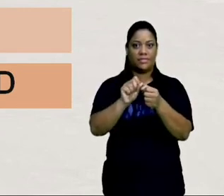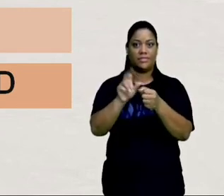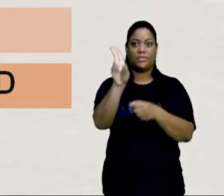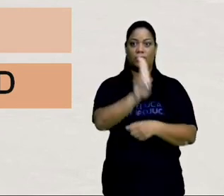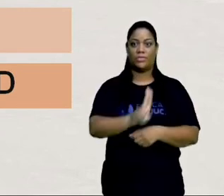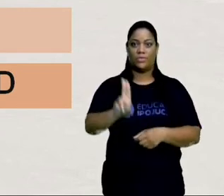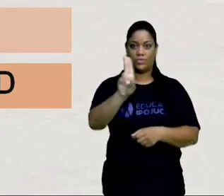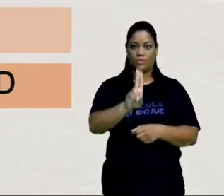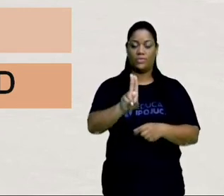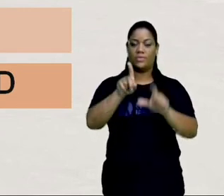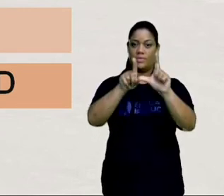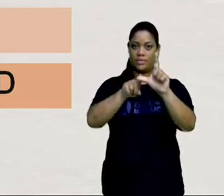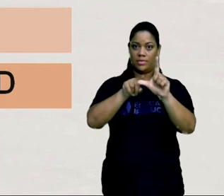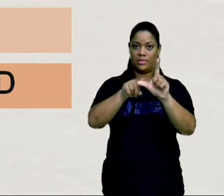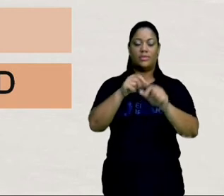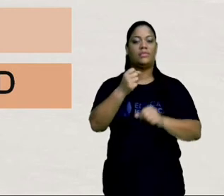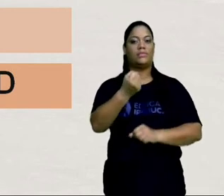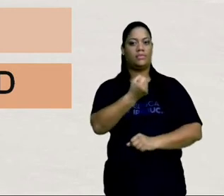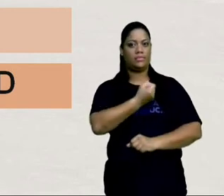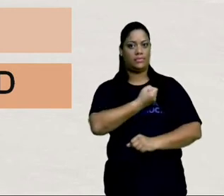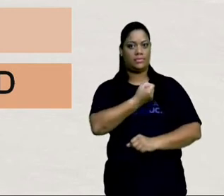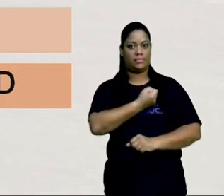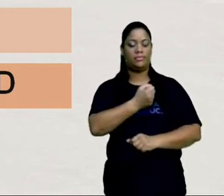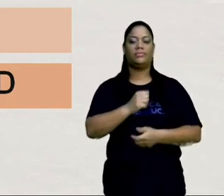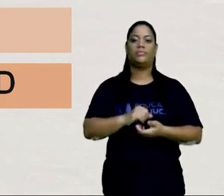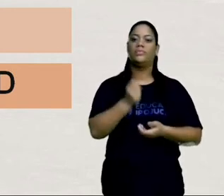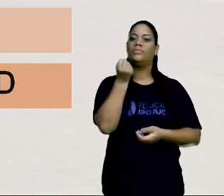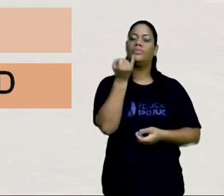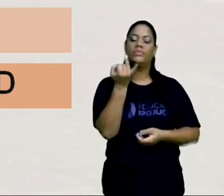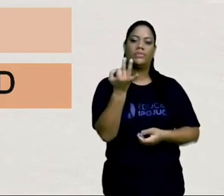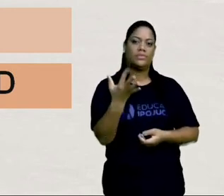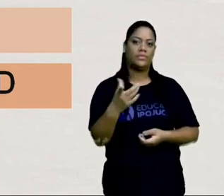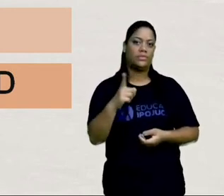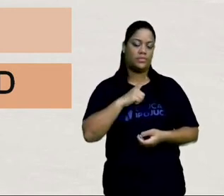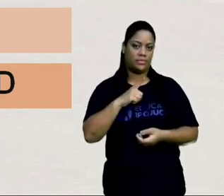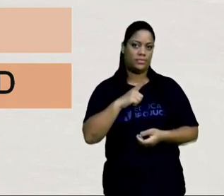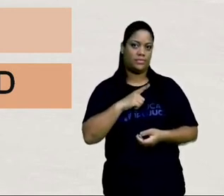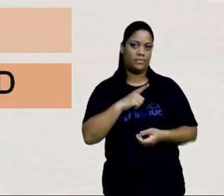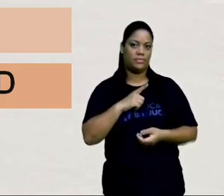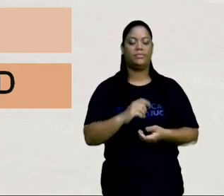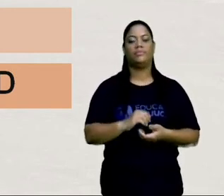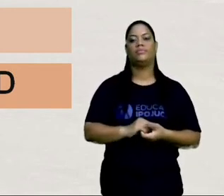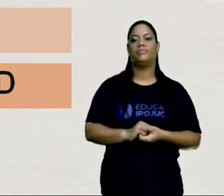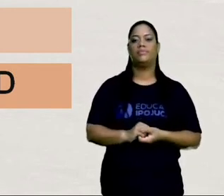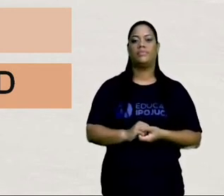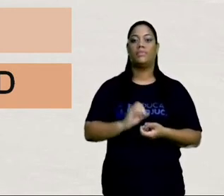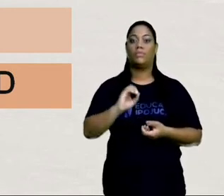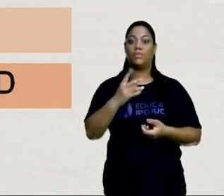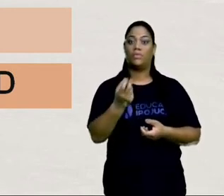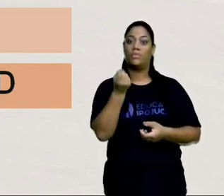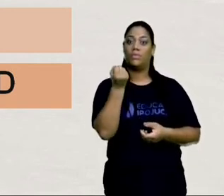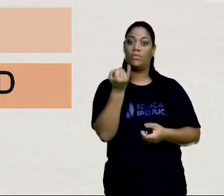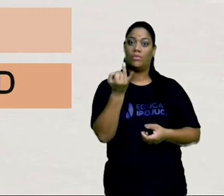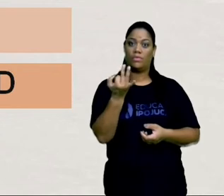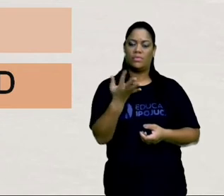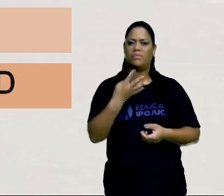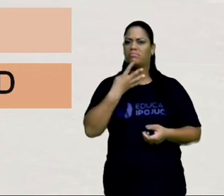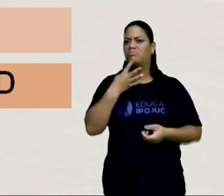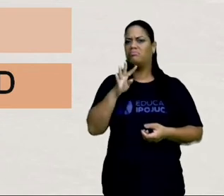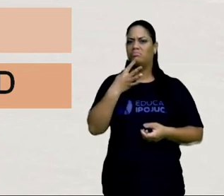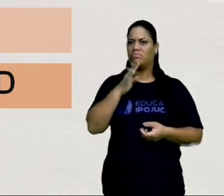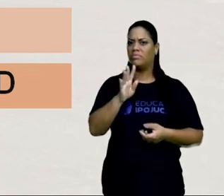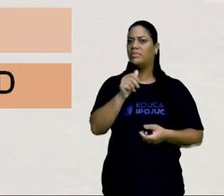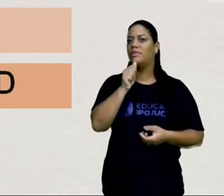a gente usa a letrinha para representar uma quantidade que a gente está omitindo ou uma quantidade desconhecida.